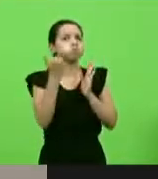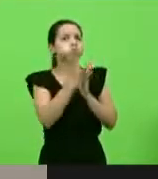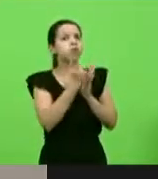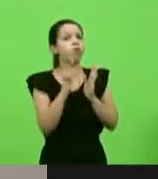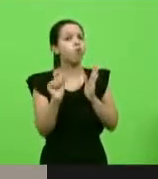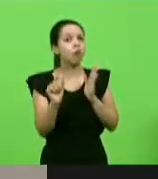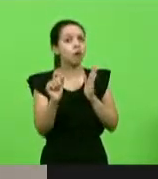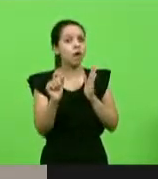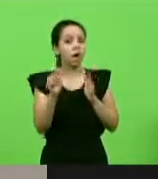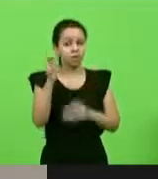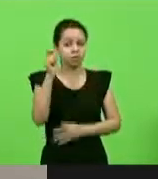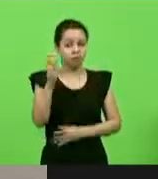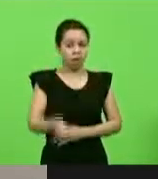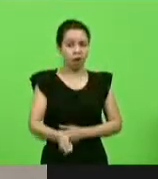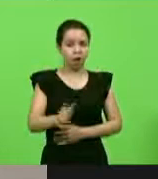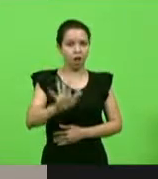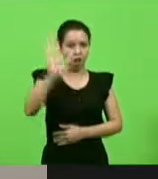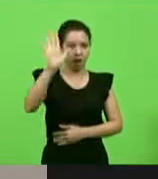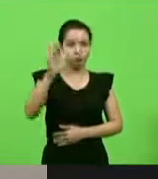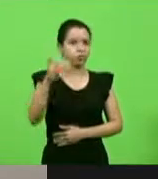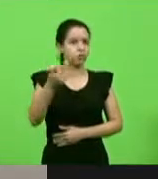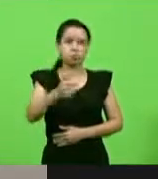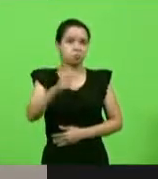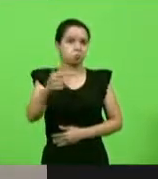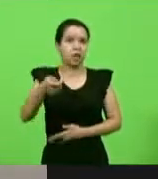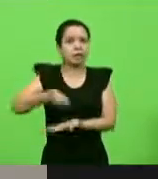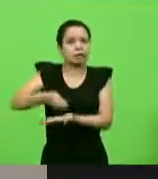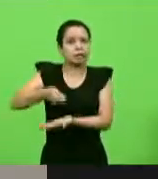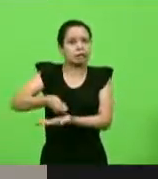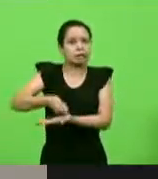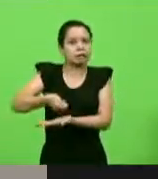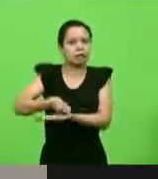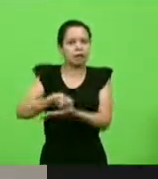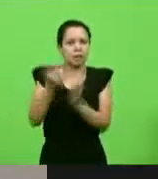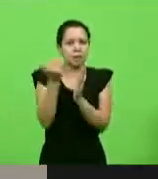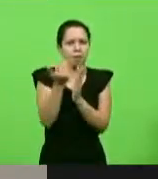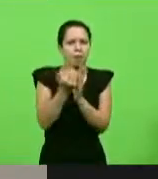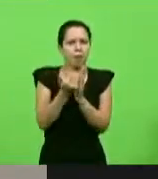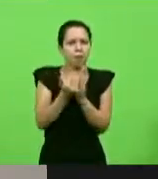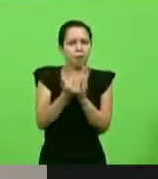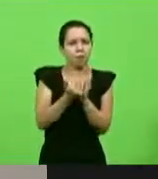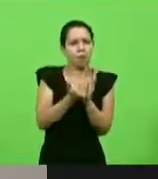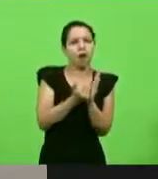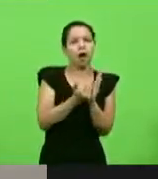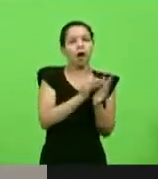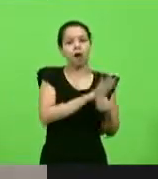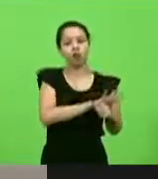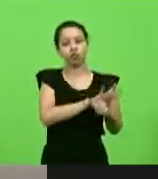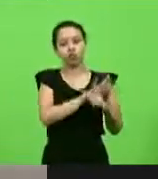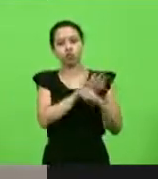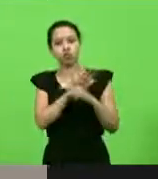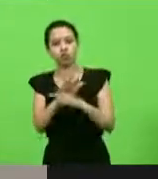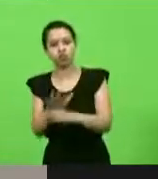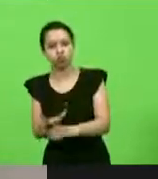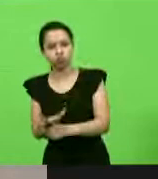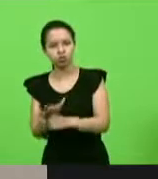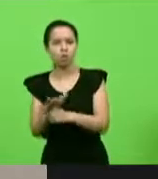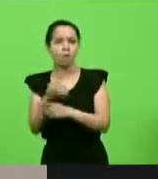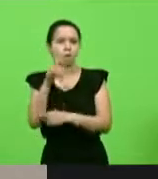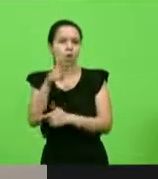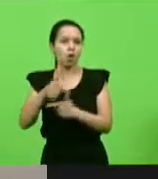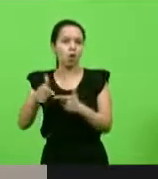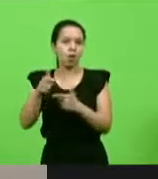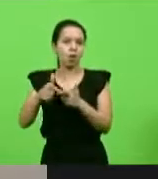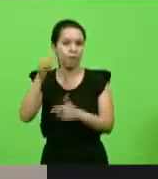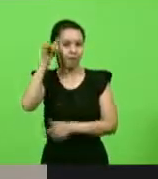exigências suficientes que possam dar conta de qualquer problema. Ou